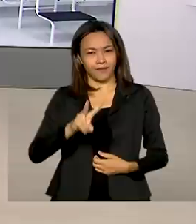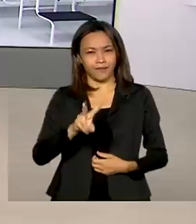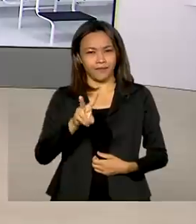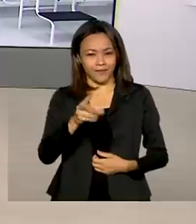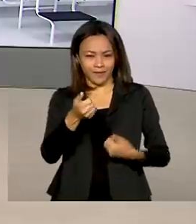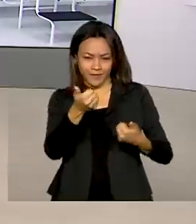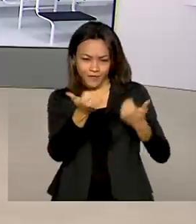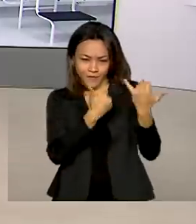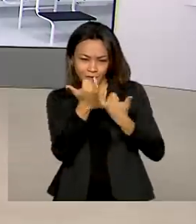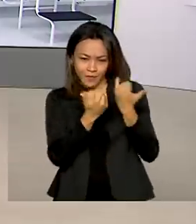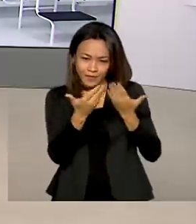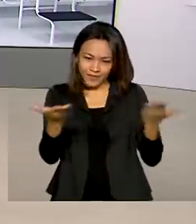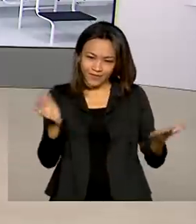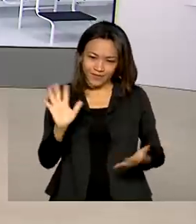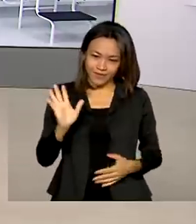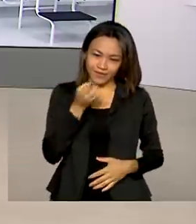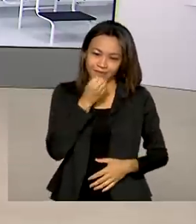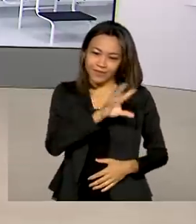gente. Oi Ana, bom dia.